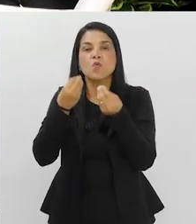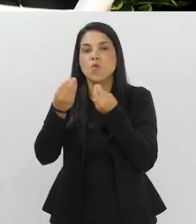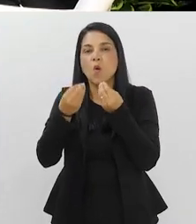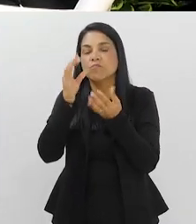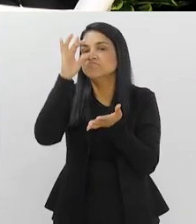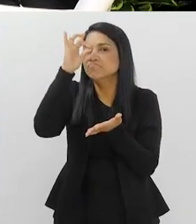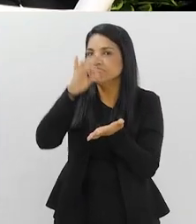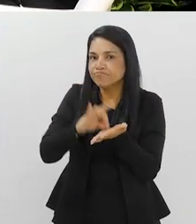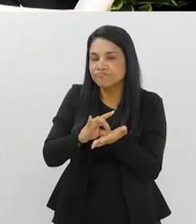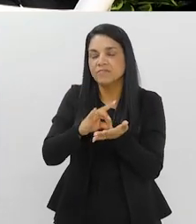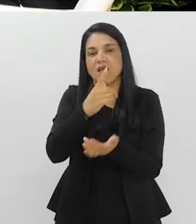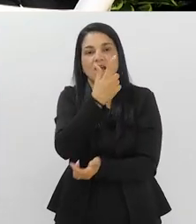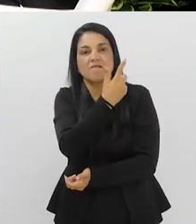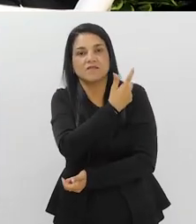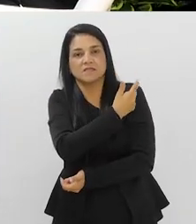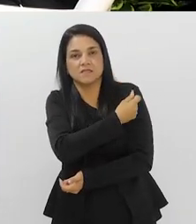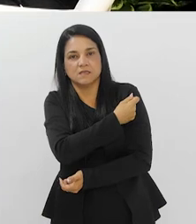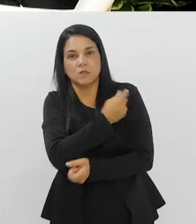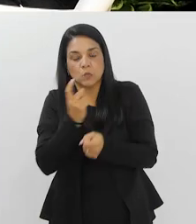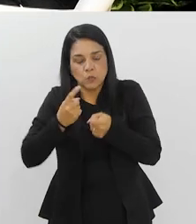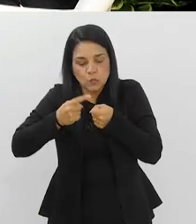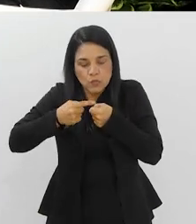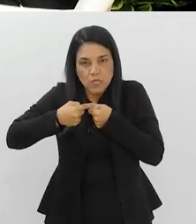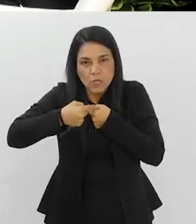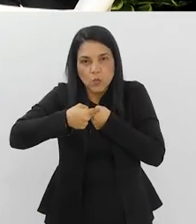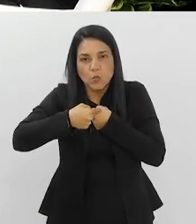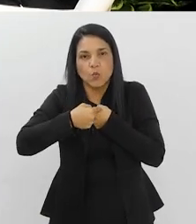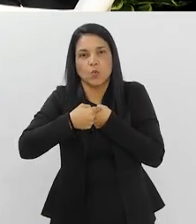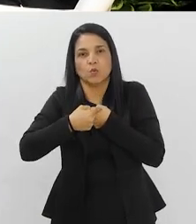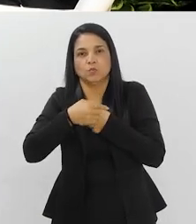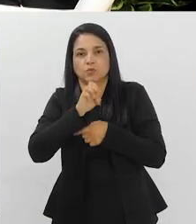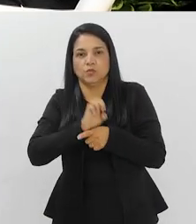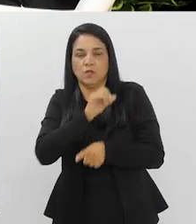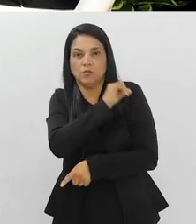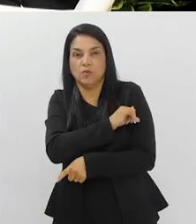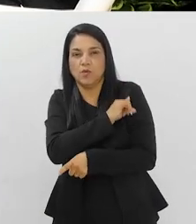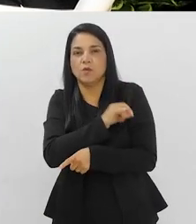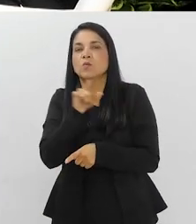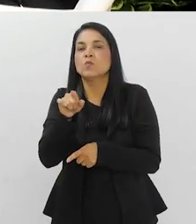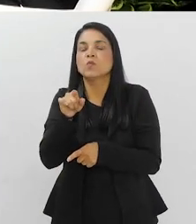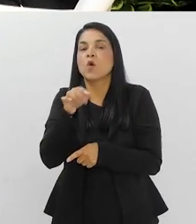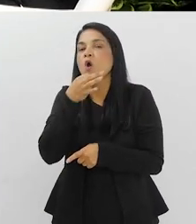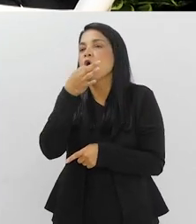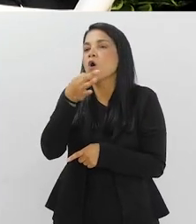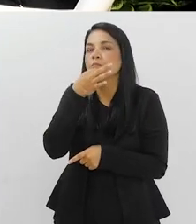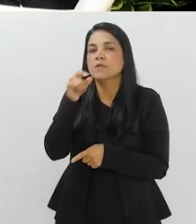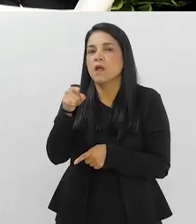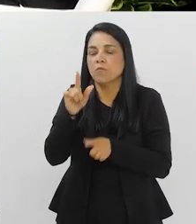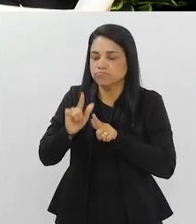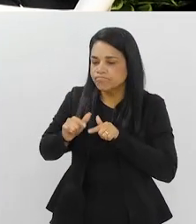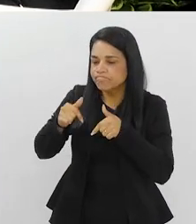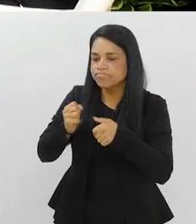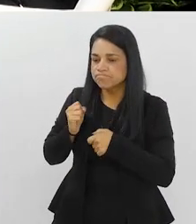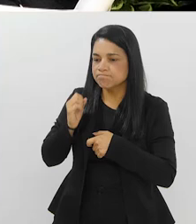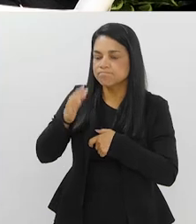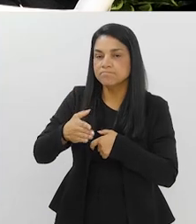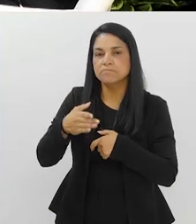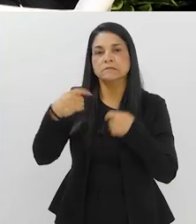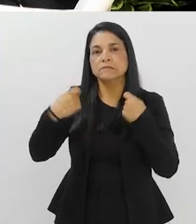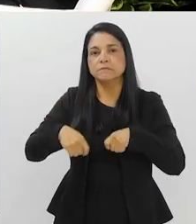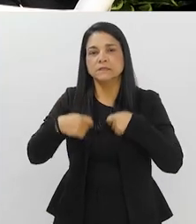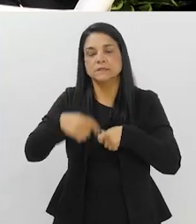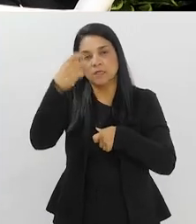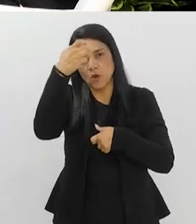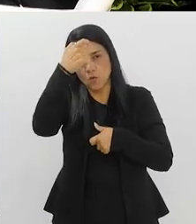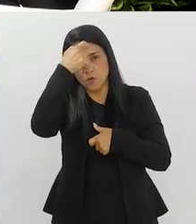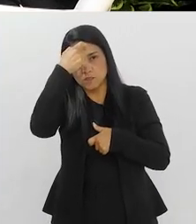como é que é a realidade da vacinação no interior do Estado? Quais são as medidas, na sua opinião, que você acha que são necessárias